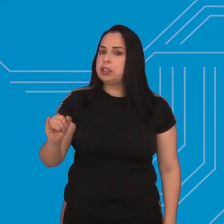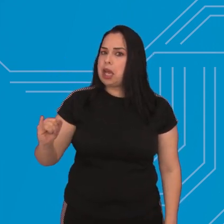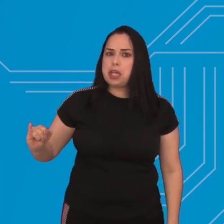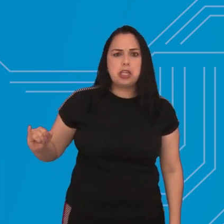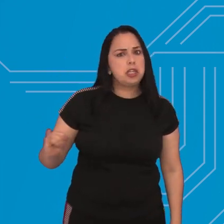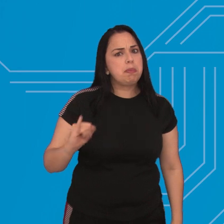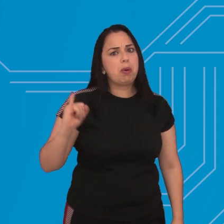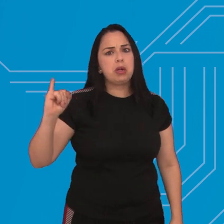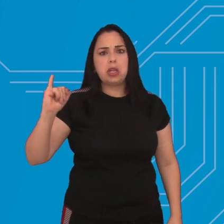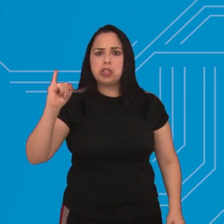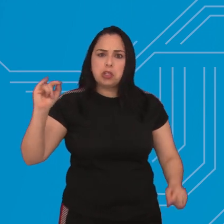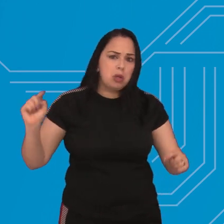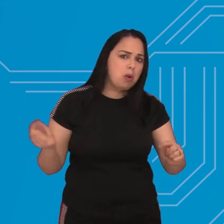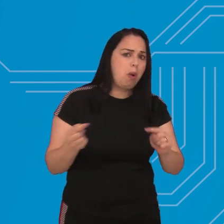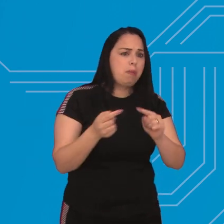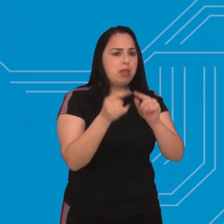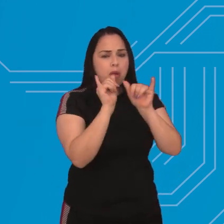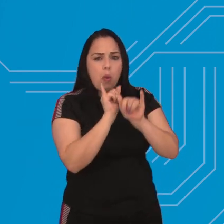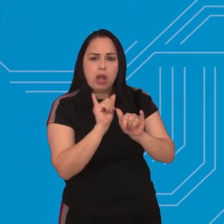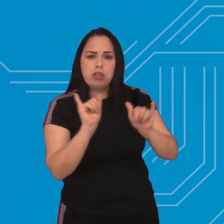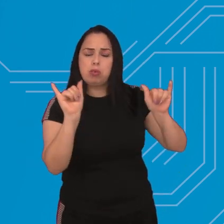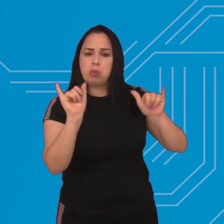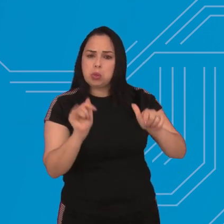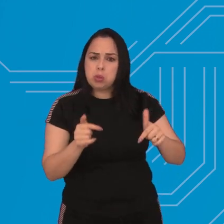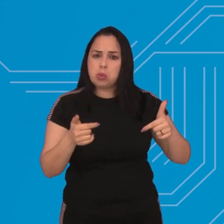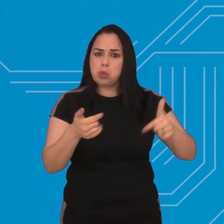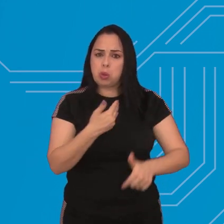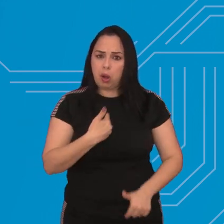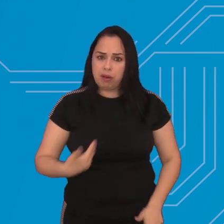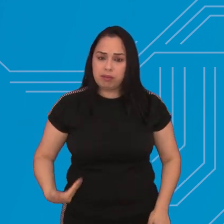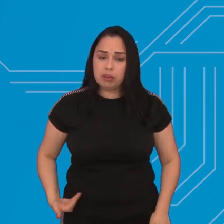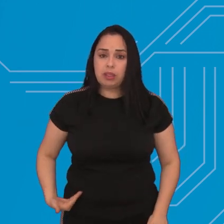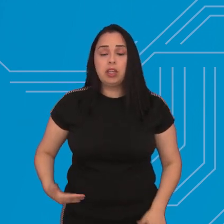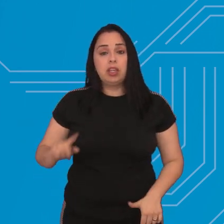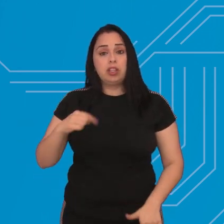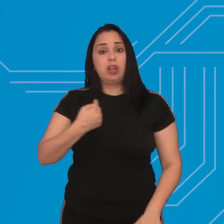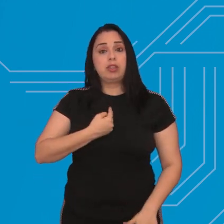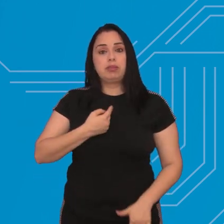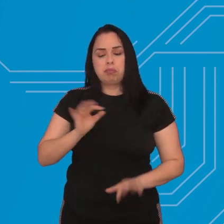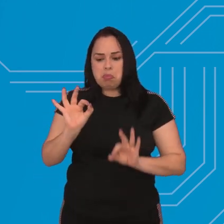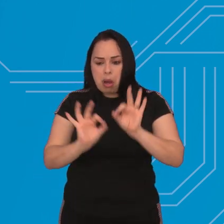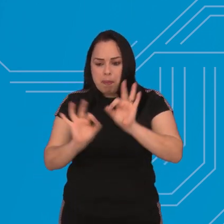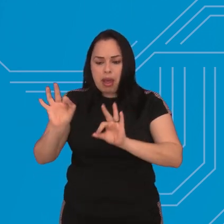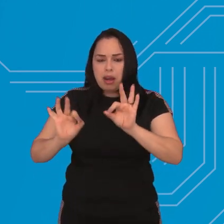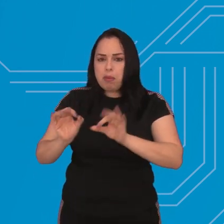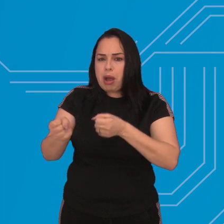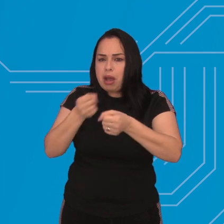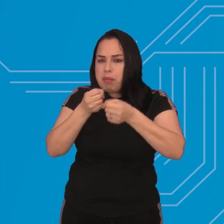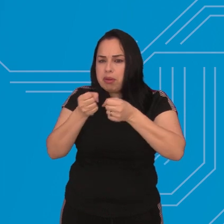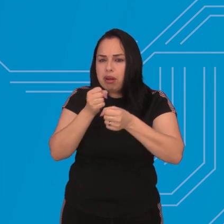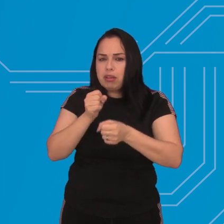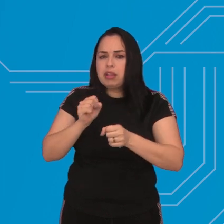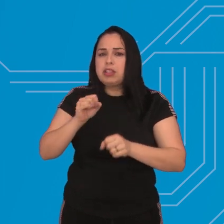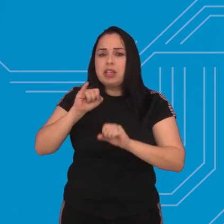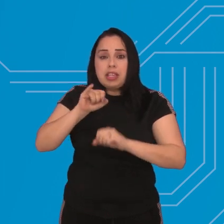fundamental na construção de campanhas e políticas públicas e a gente aproveitou esse momento para chamar a sua atenção sobre as